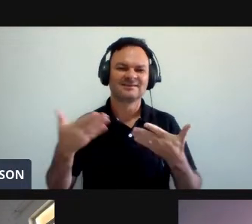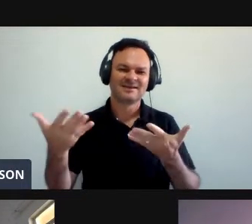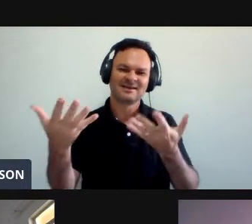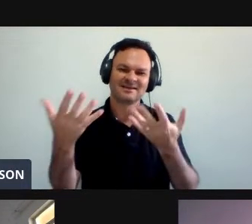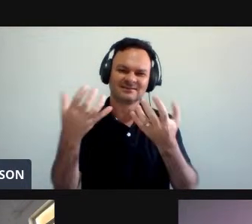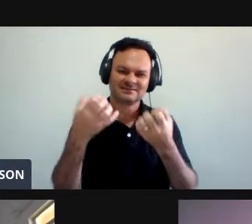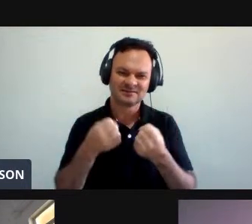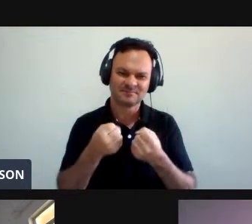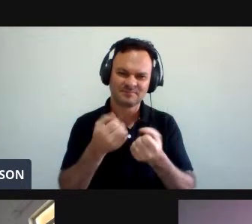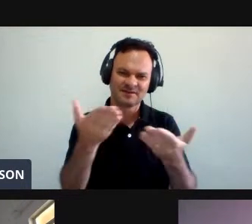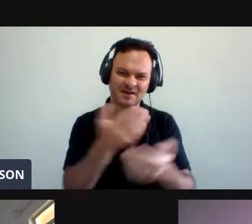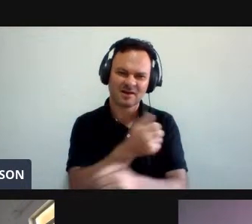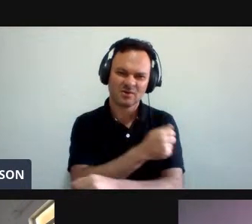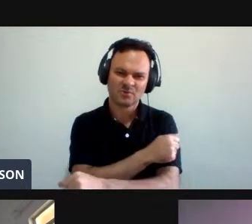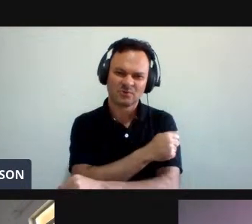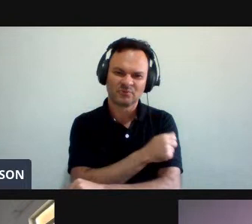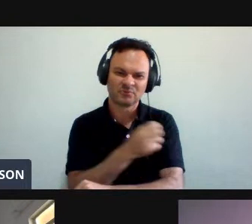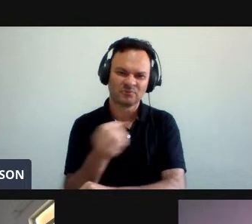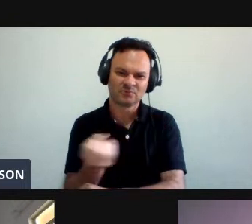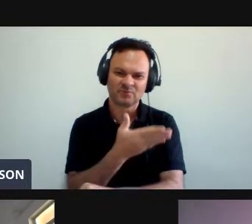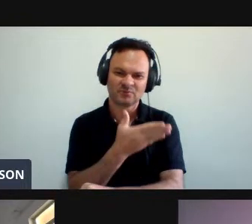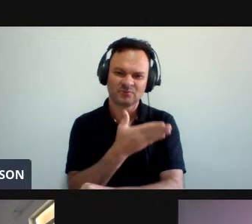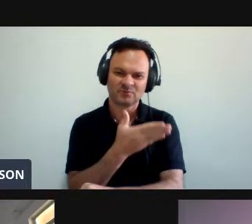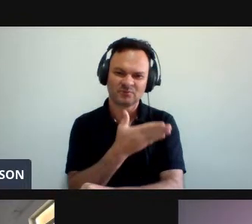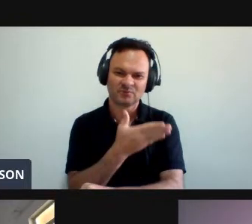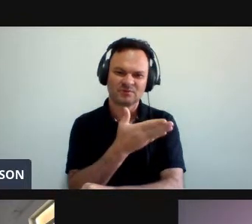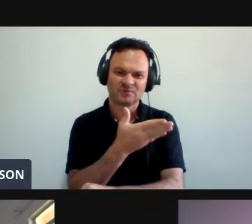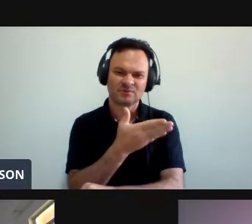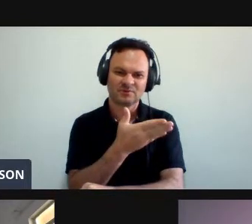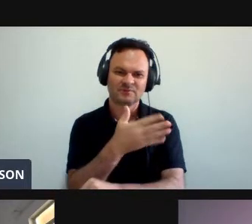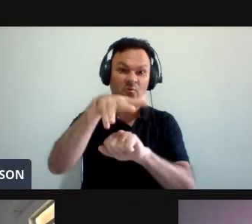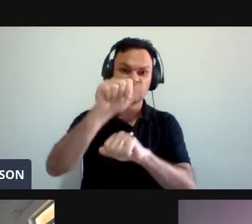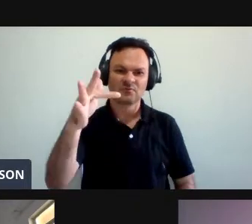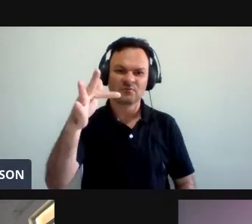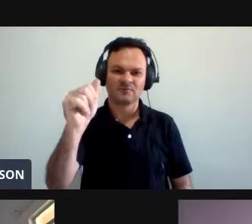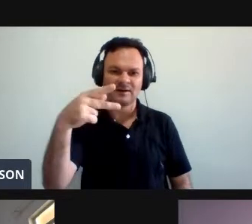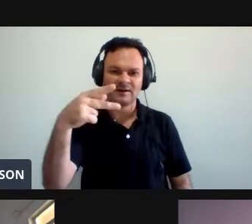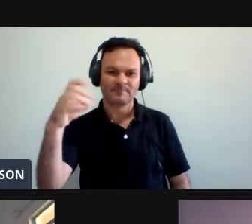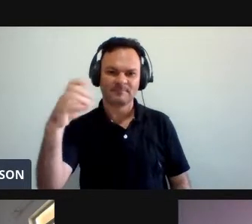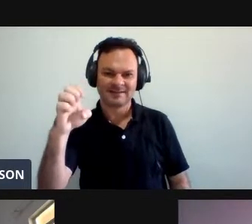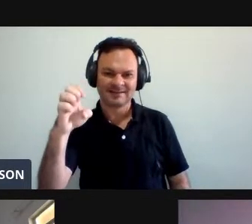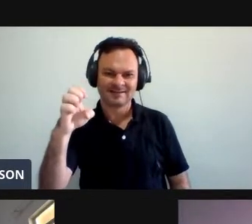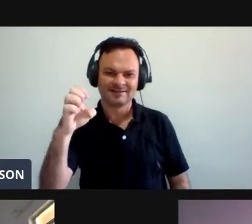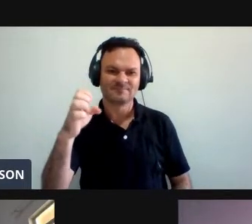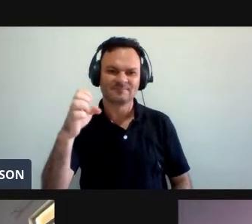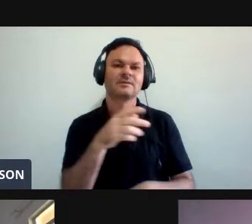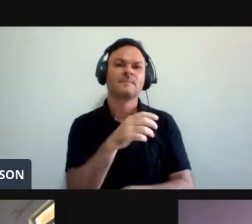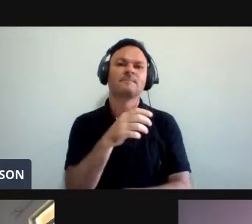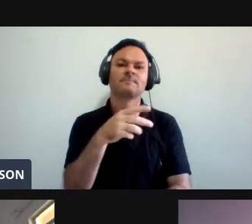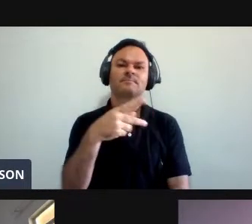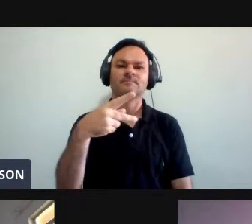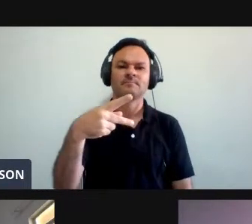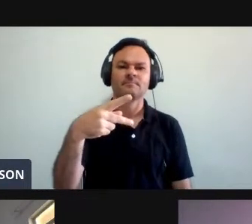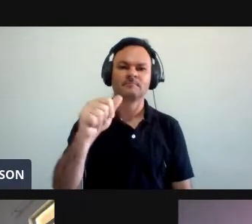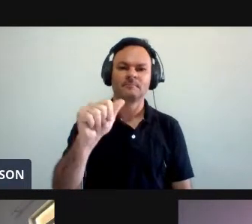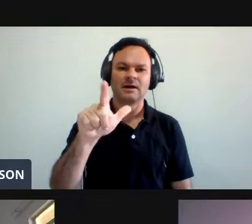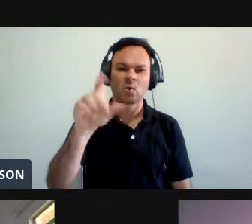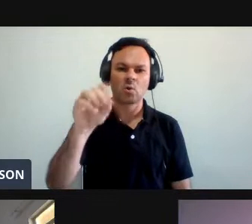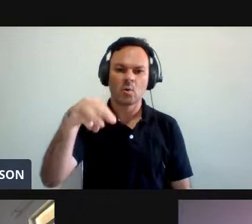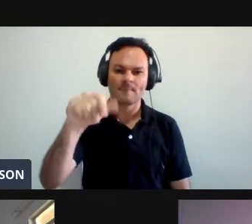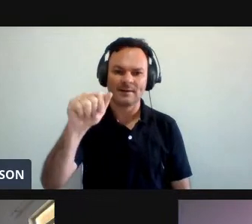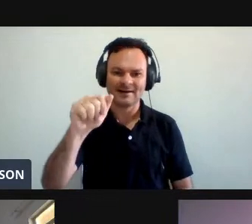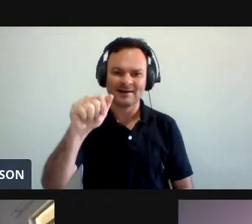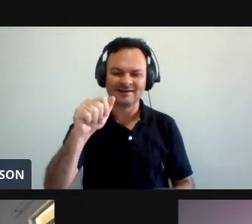Na nossa Por fato E como Bem colocou Paloma No decorrer Das nossas